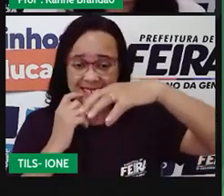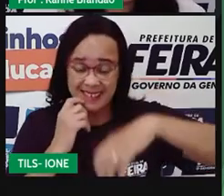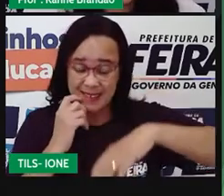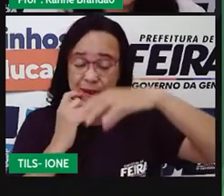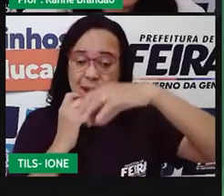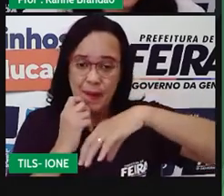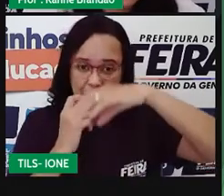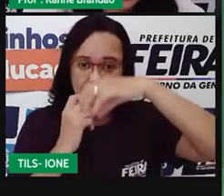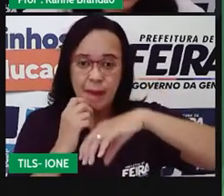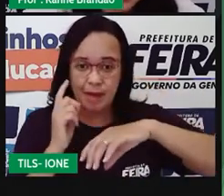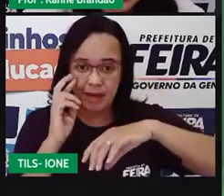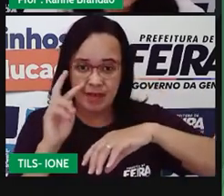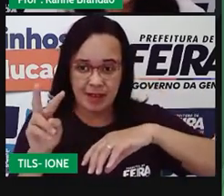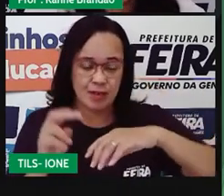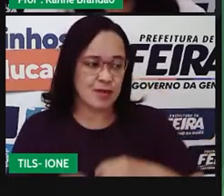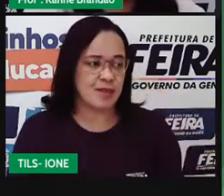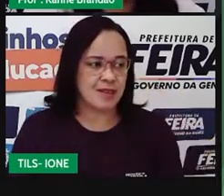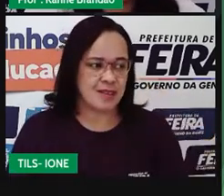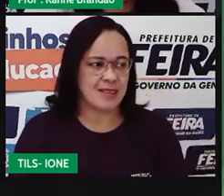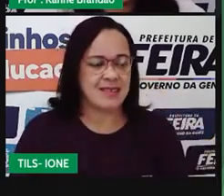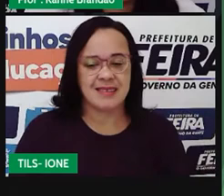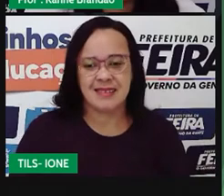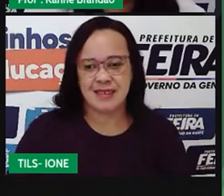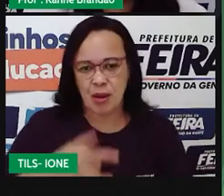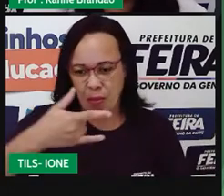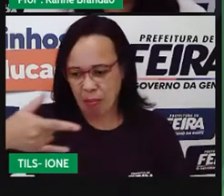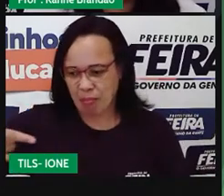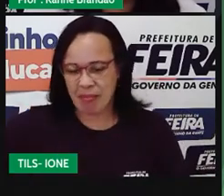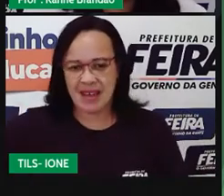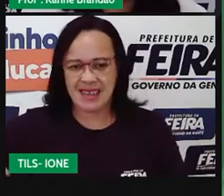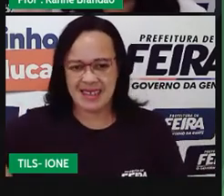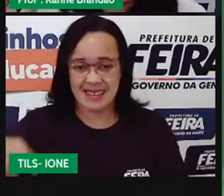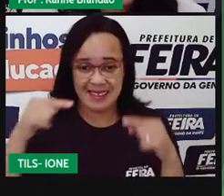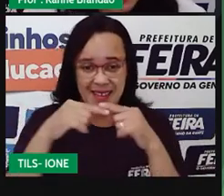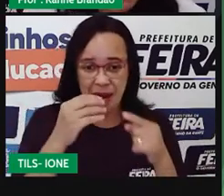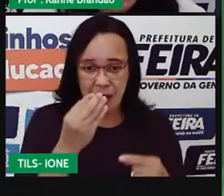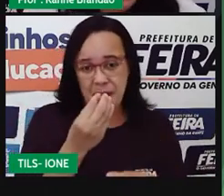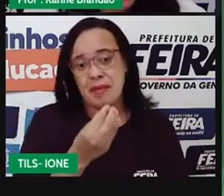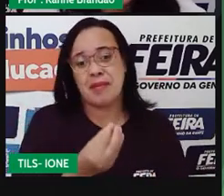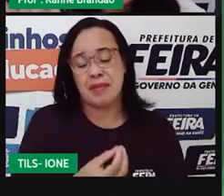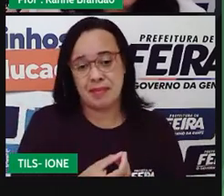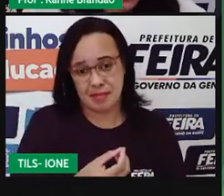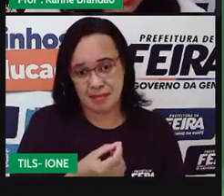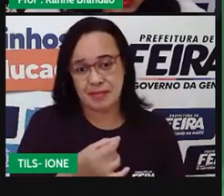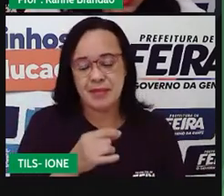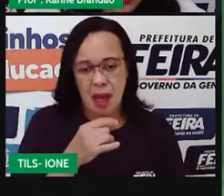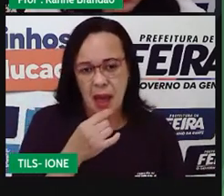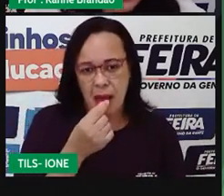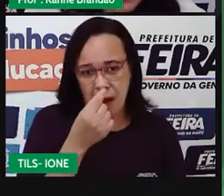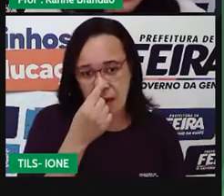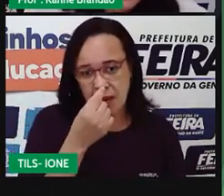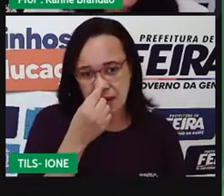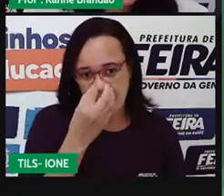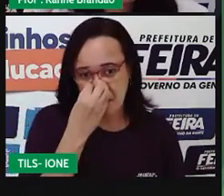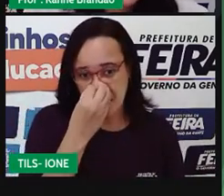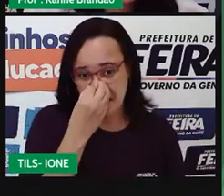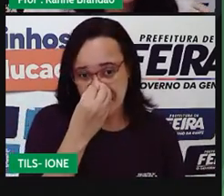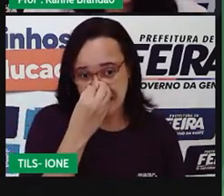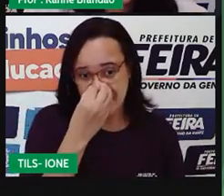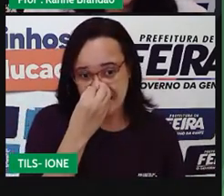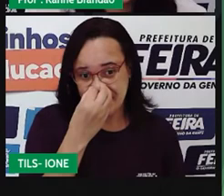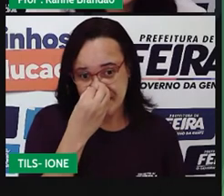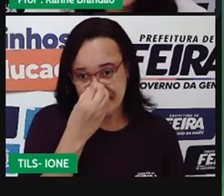esse peixe palhaço, né? Do Procurando Nemo, ele é um animal. Um outro, de um outro grupo também. São